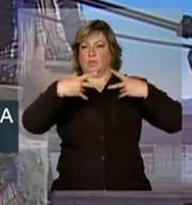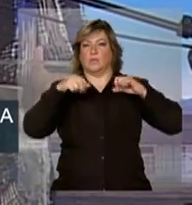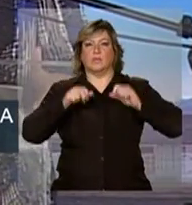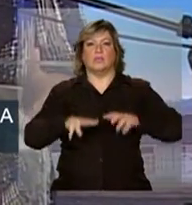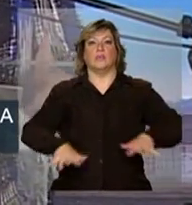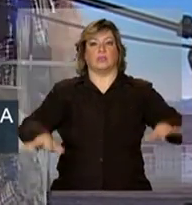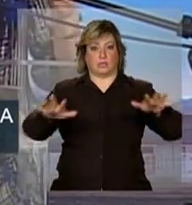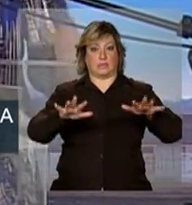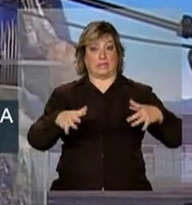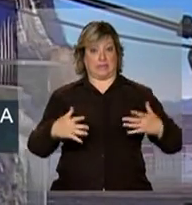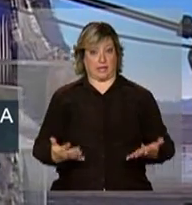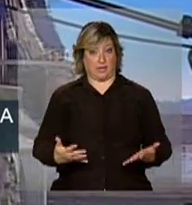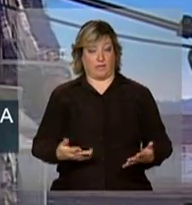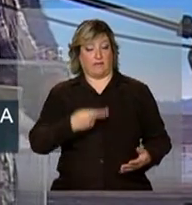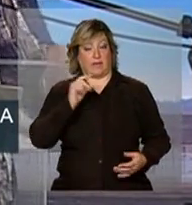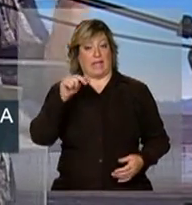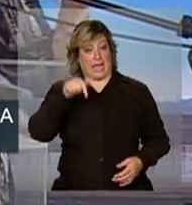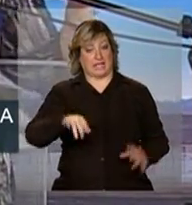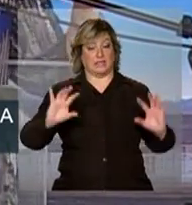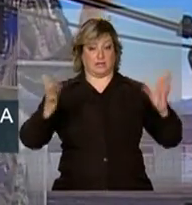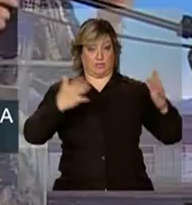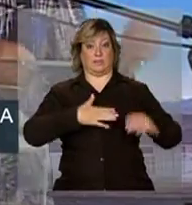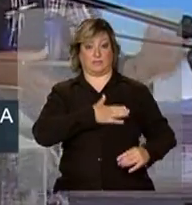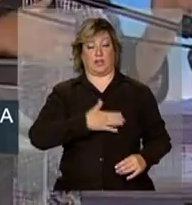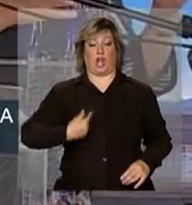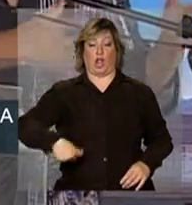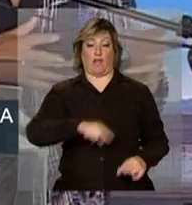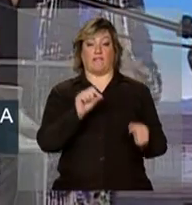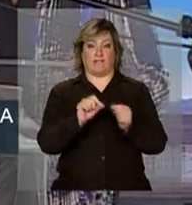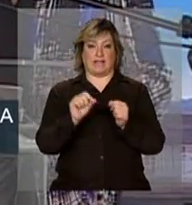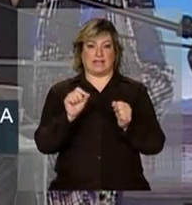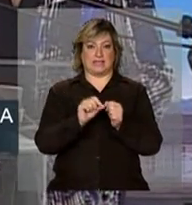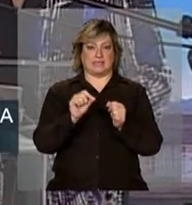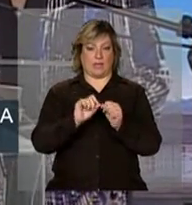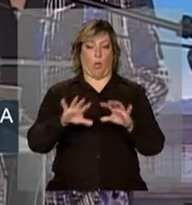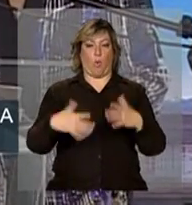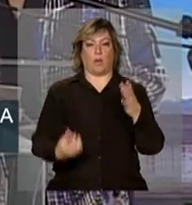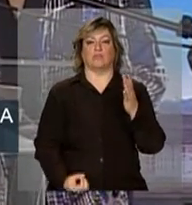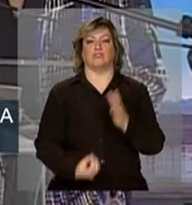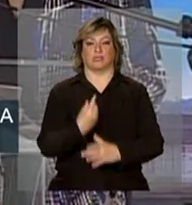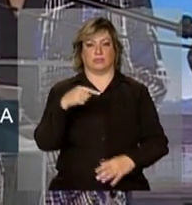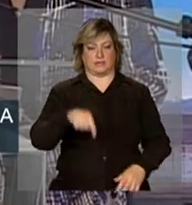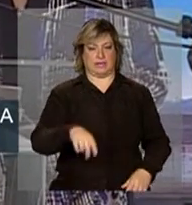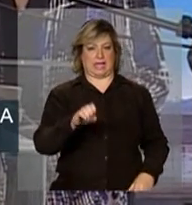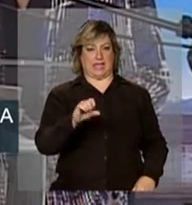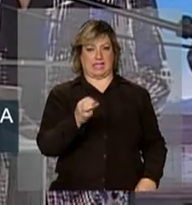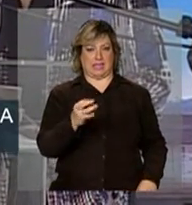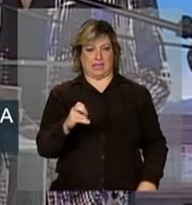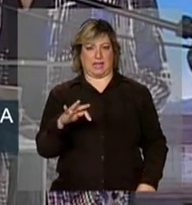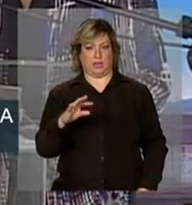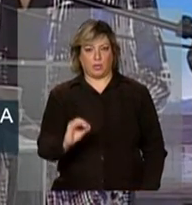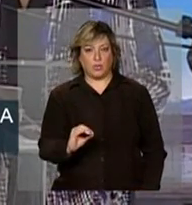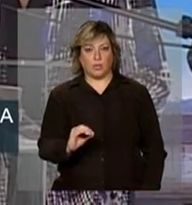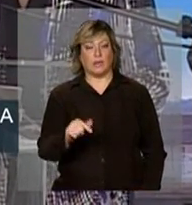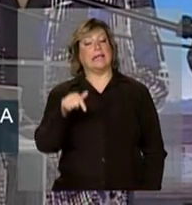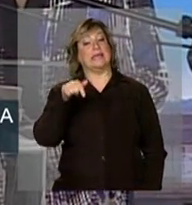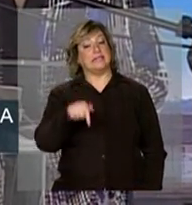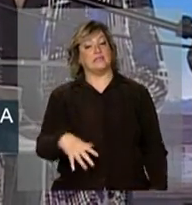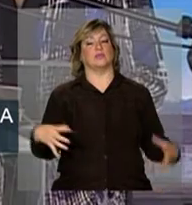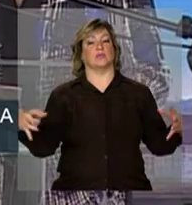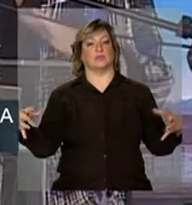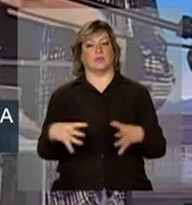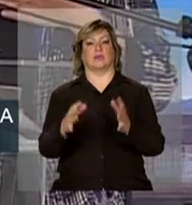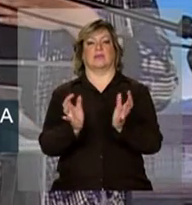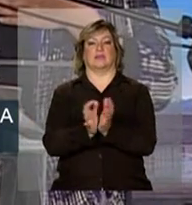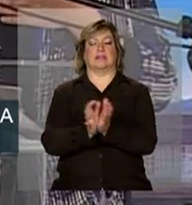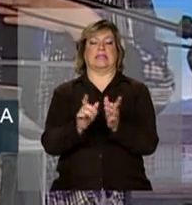que essa comemoração que nós fazemos ao inaugurar estreito, ela faz parte